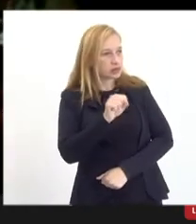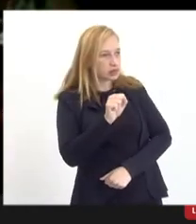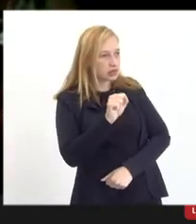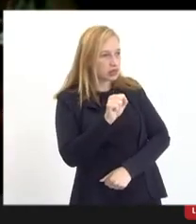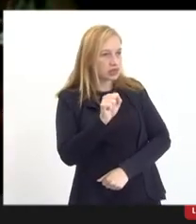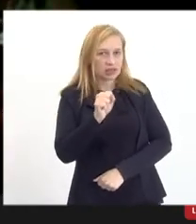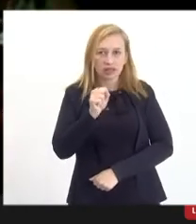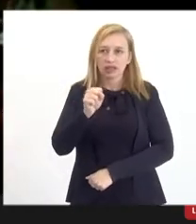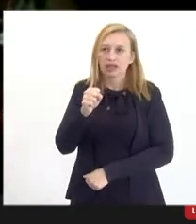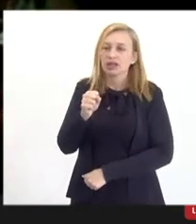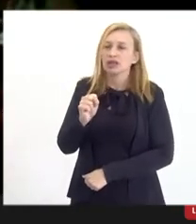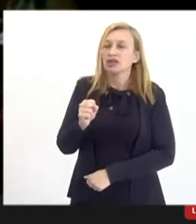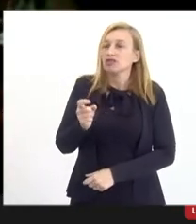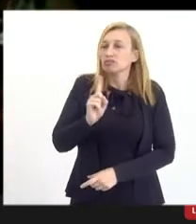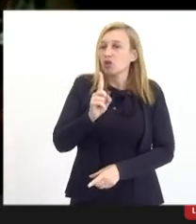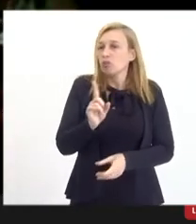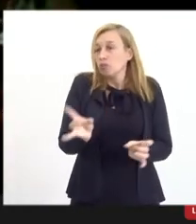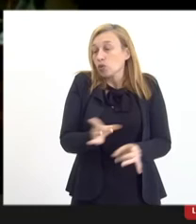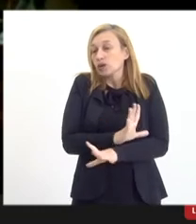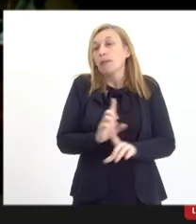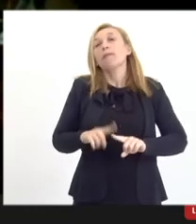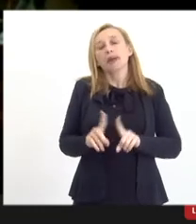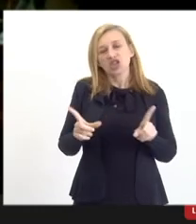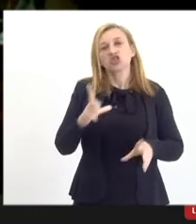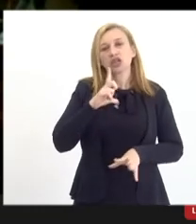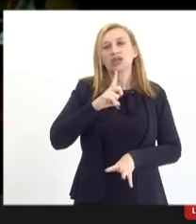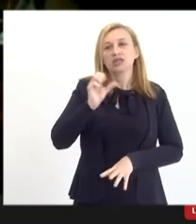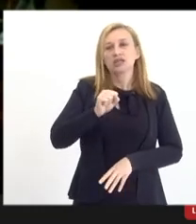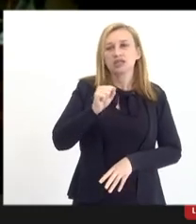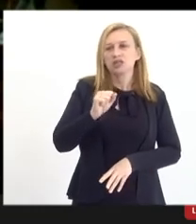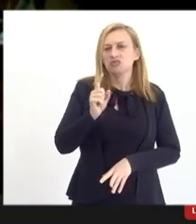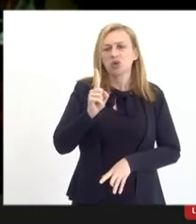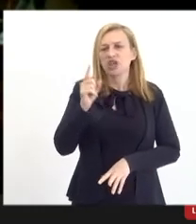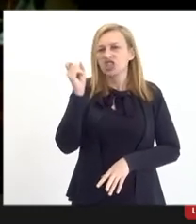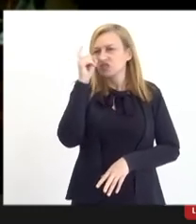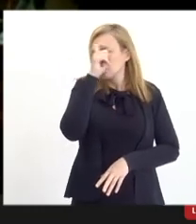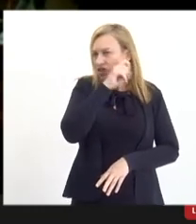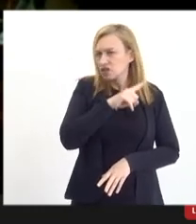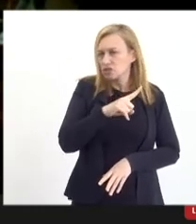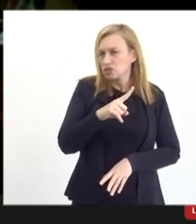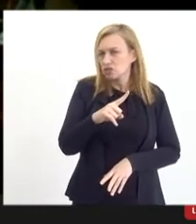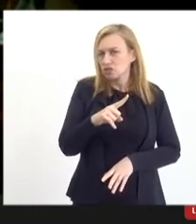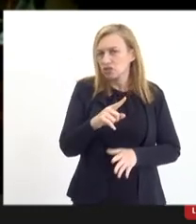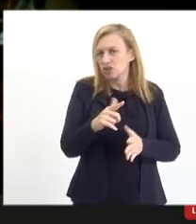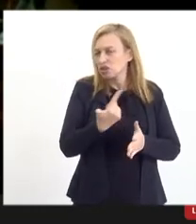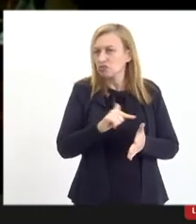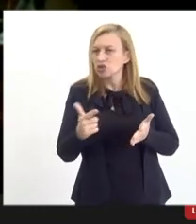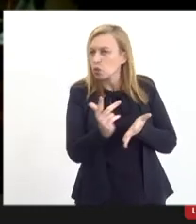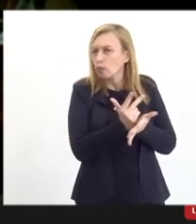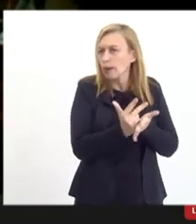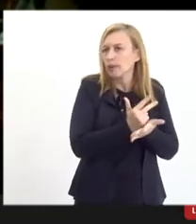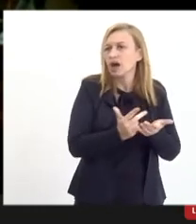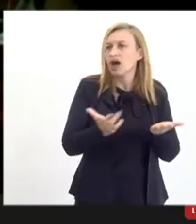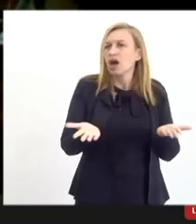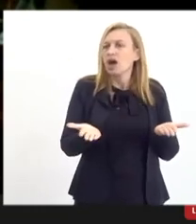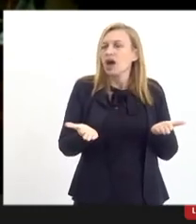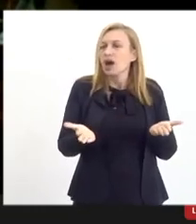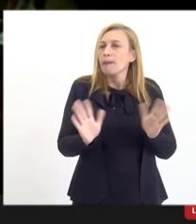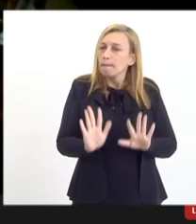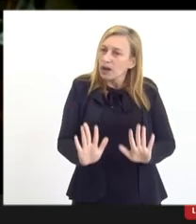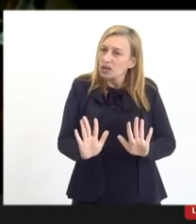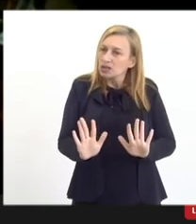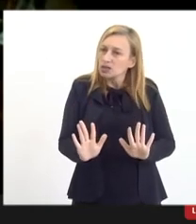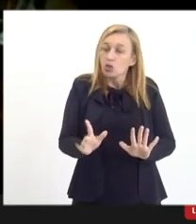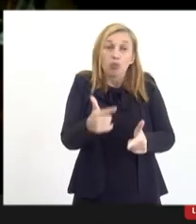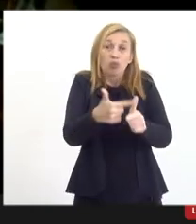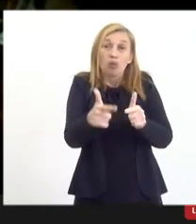tem, claro, não está pronto, mas é, não é difícil de ter esse mapa, né, porque, agora, o